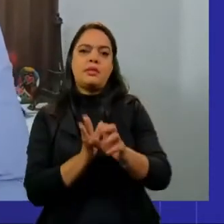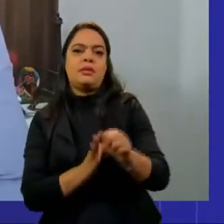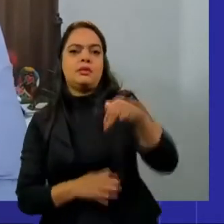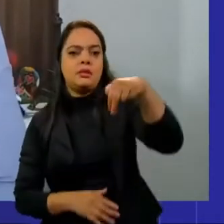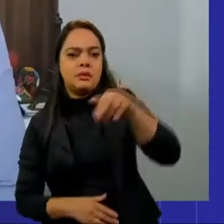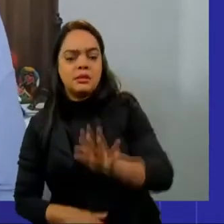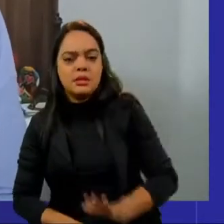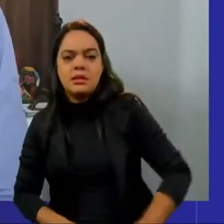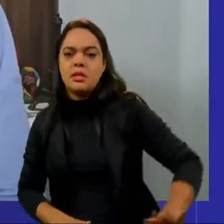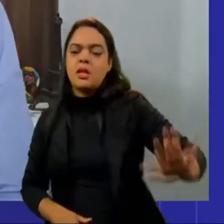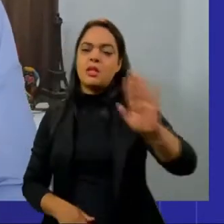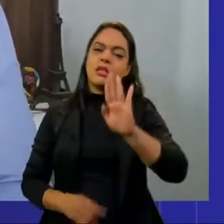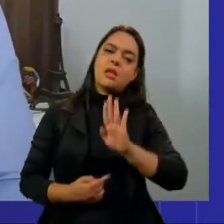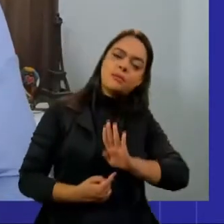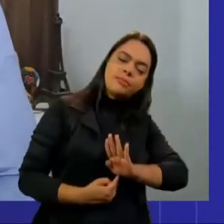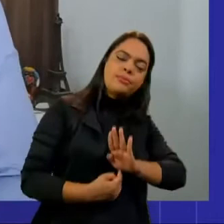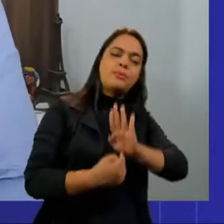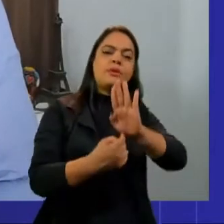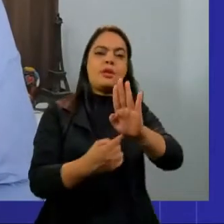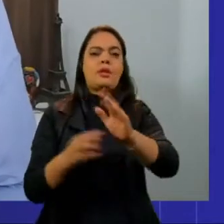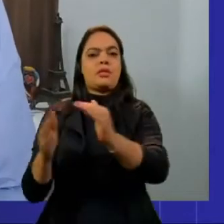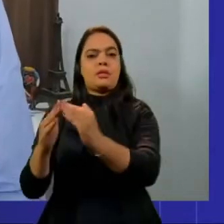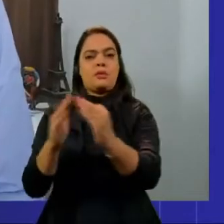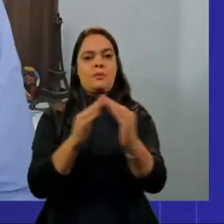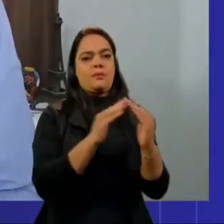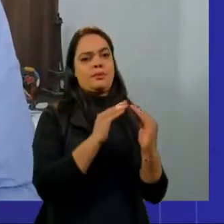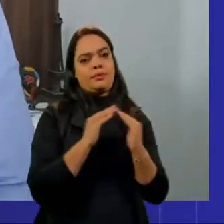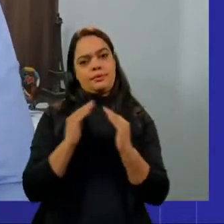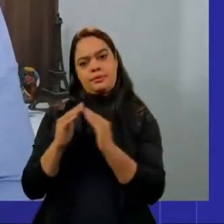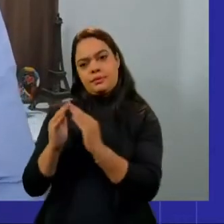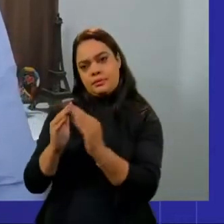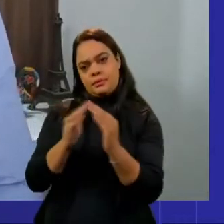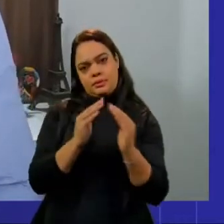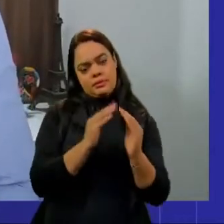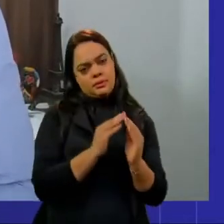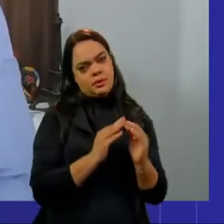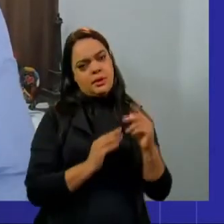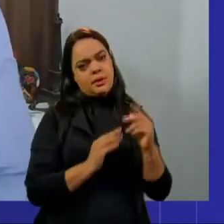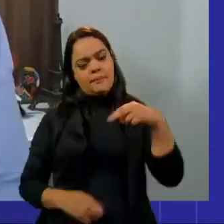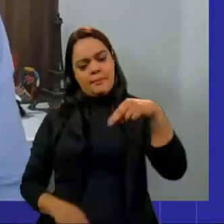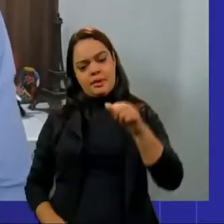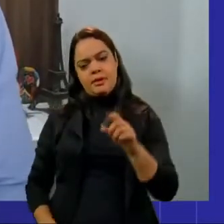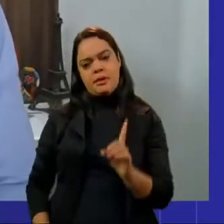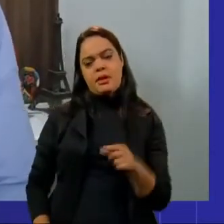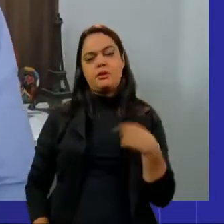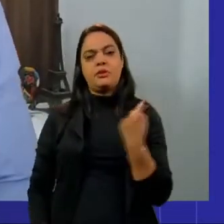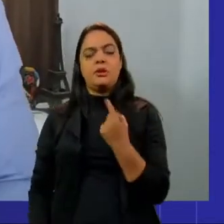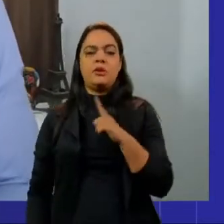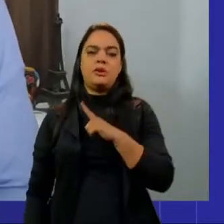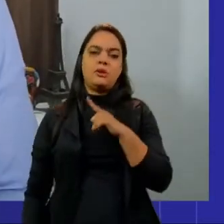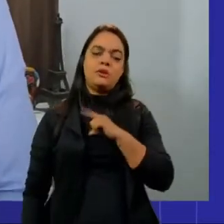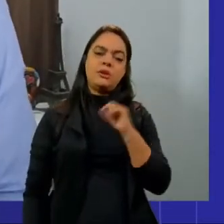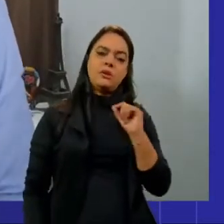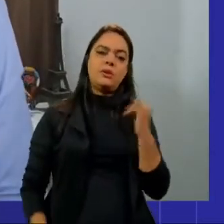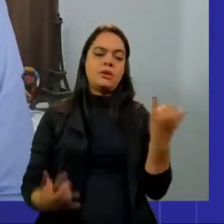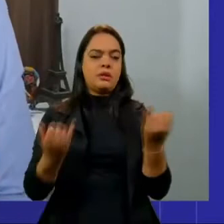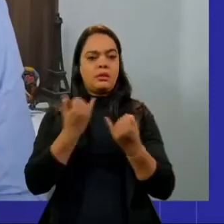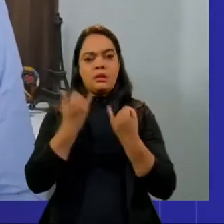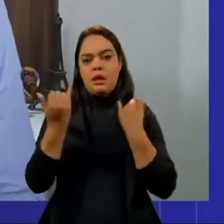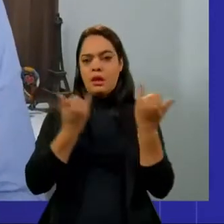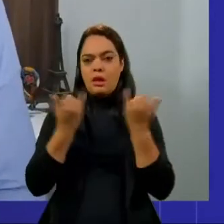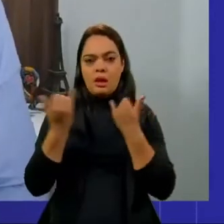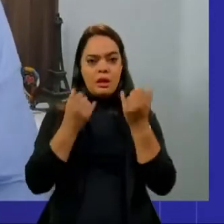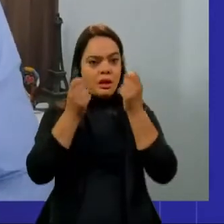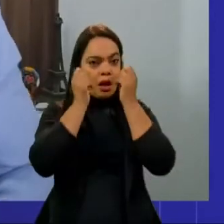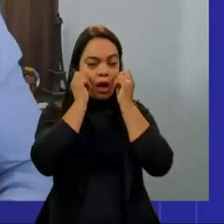por amostragem, por amostragem de domicílios contínu, a penate, nós tivemos dados alarmantes no